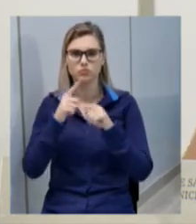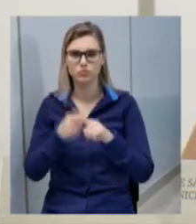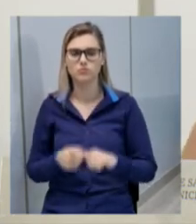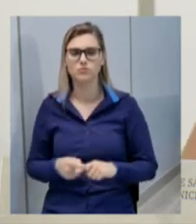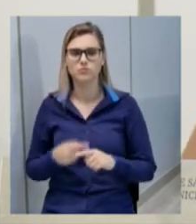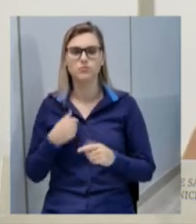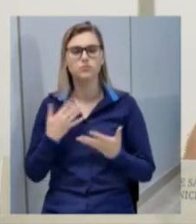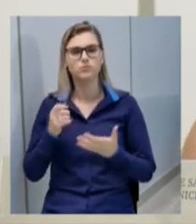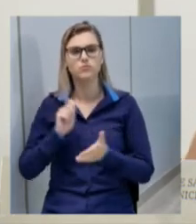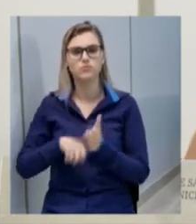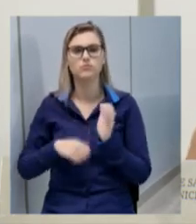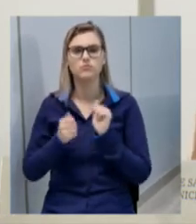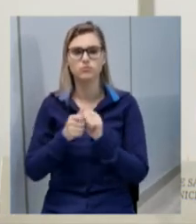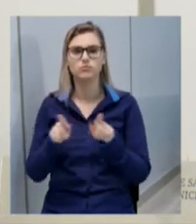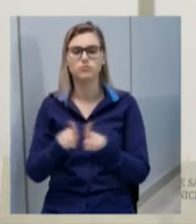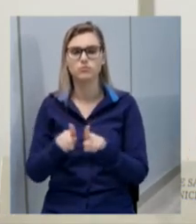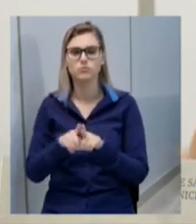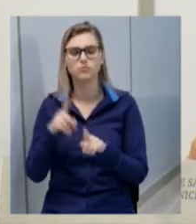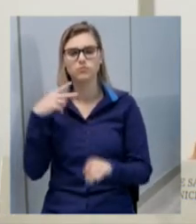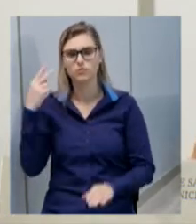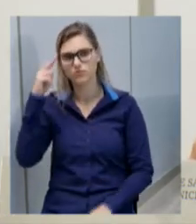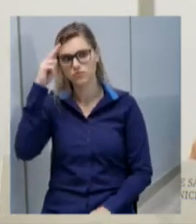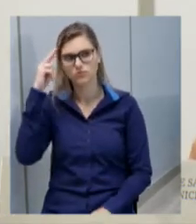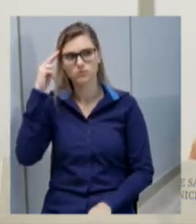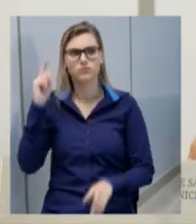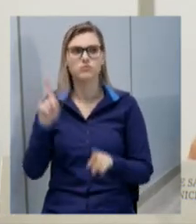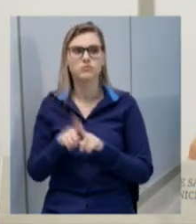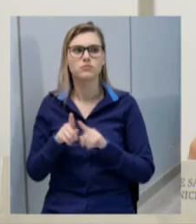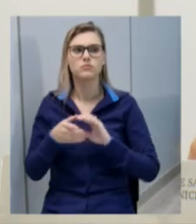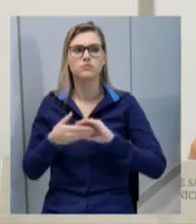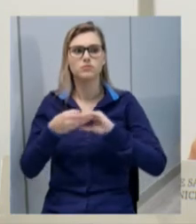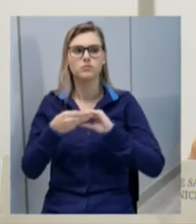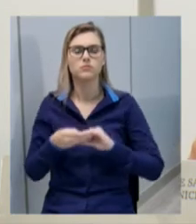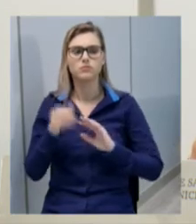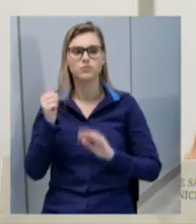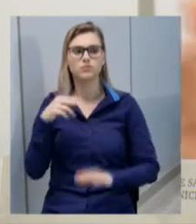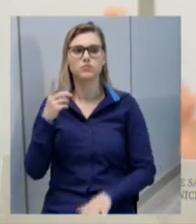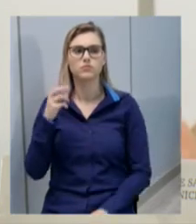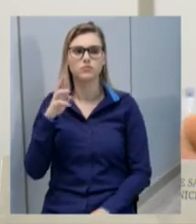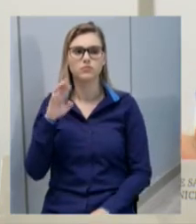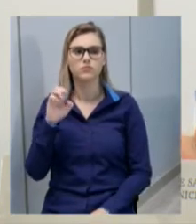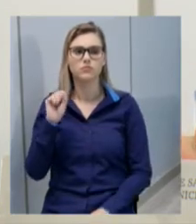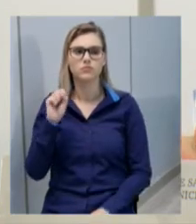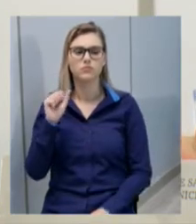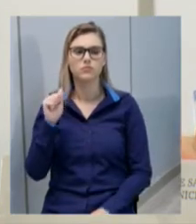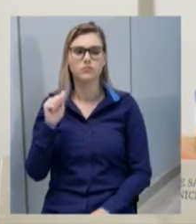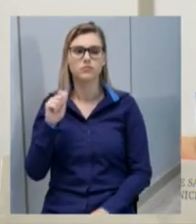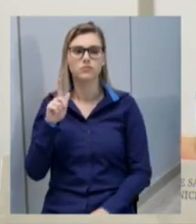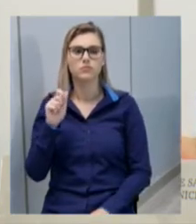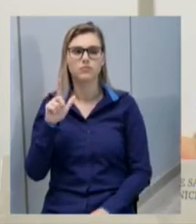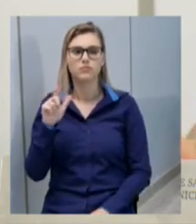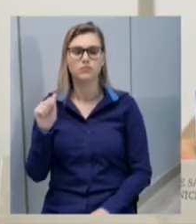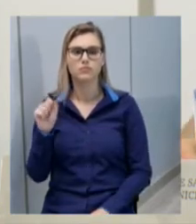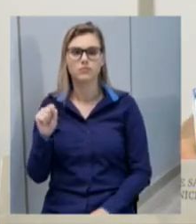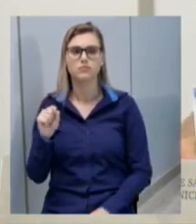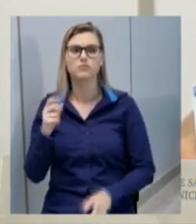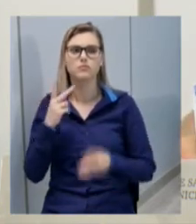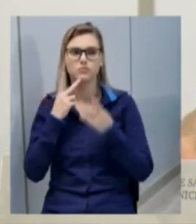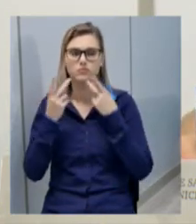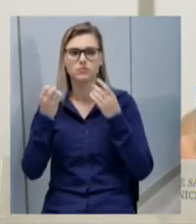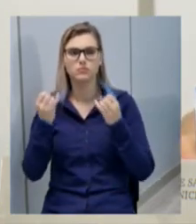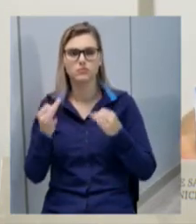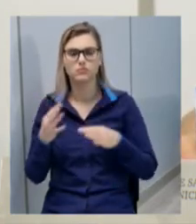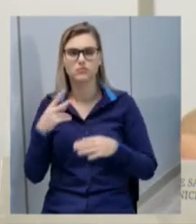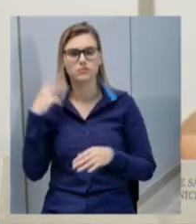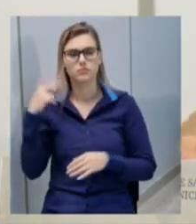gostaria de subscrever vereador Natan e ainda em tempo também cumprimentar Andresa Galas que esteve presente essa noite elucidando os colegas vereadores e com certeza